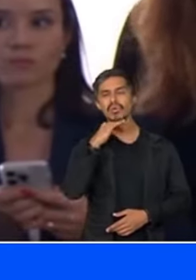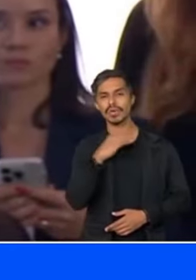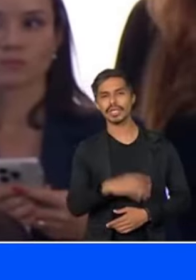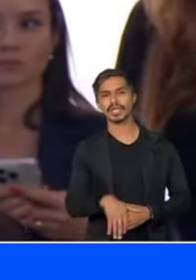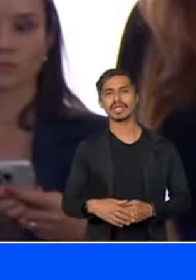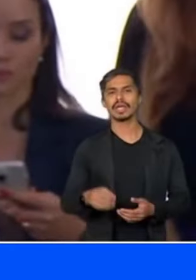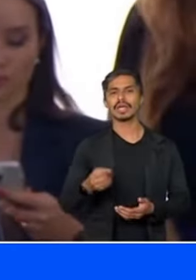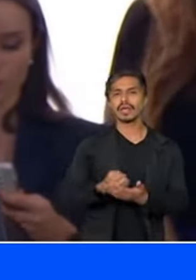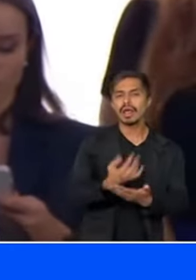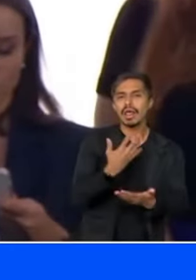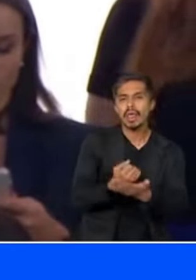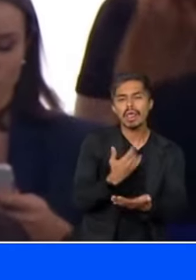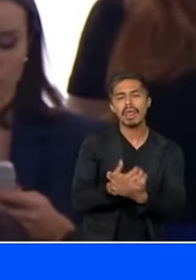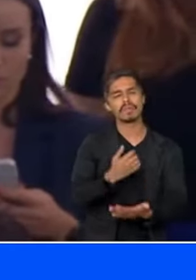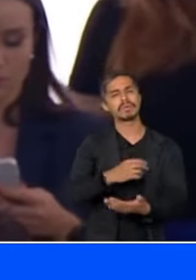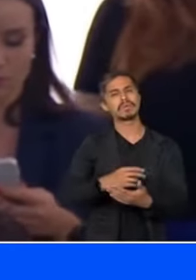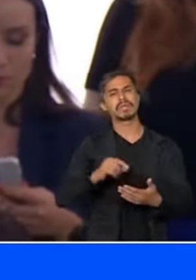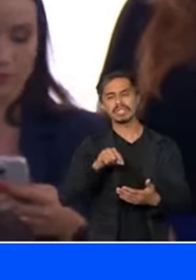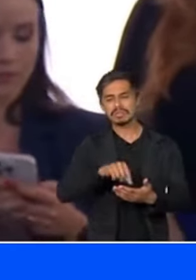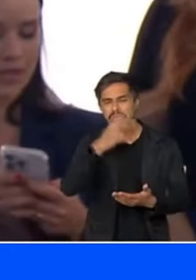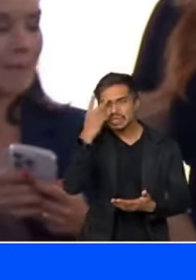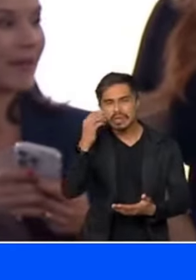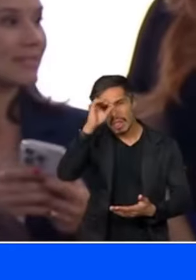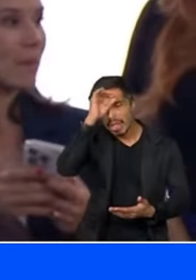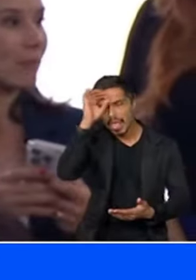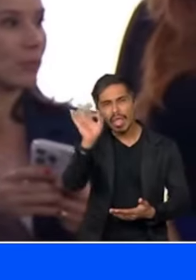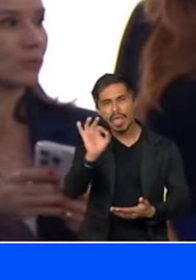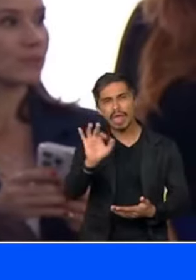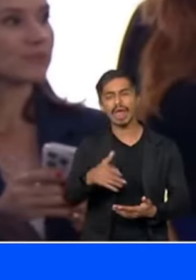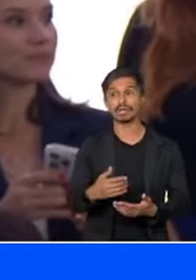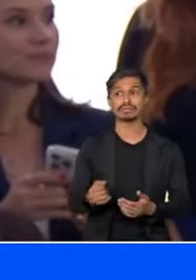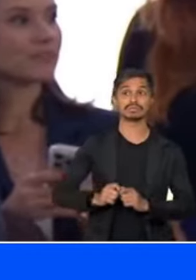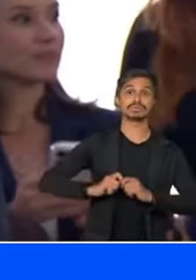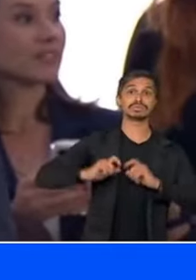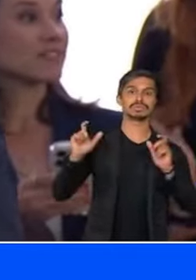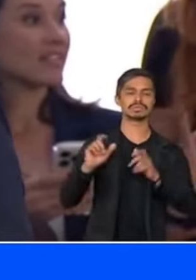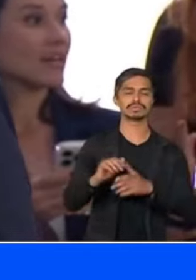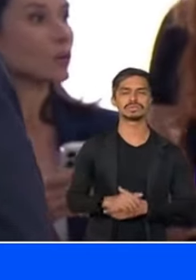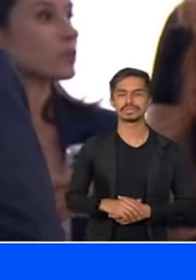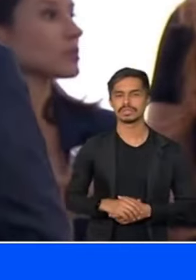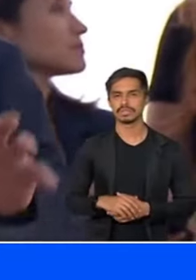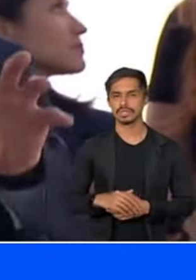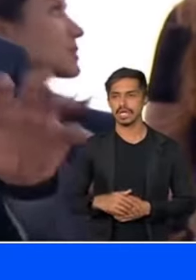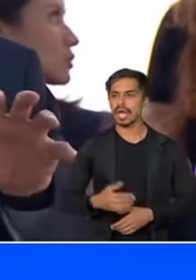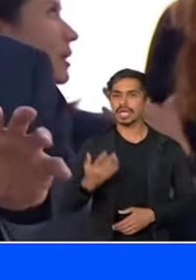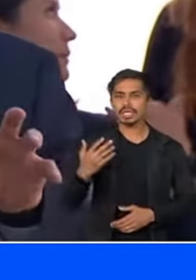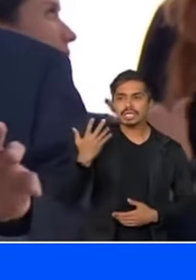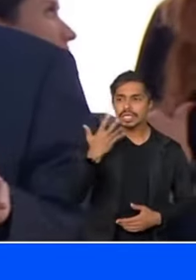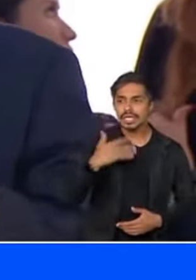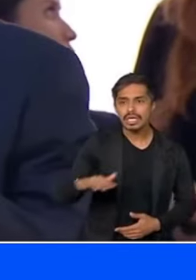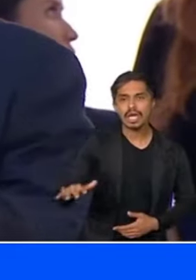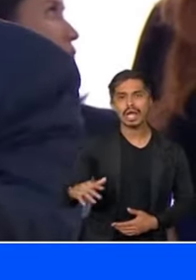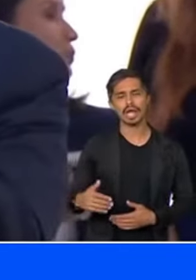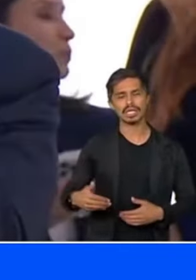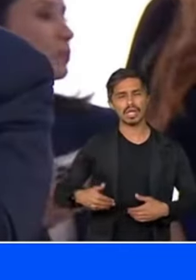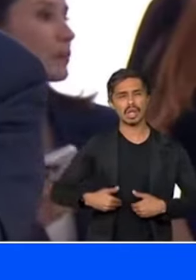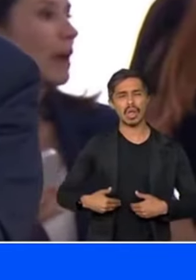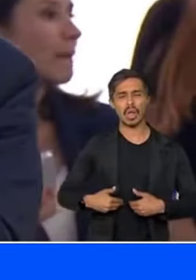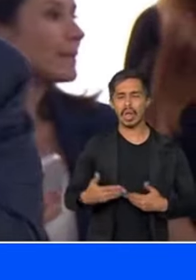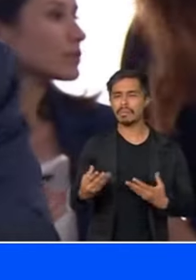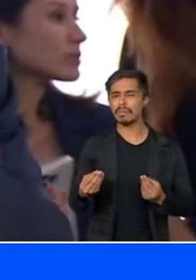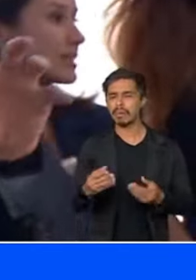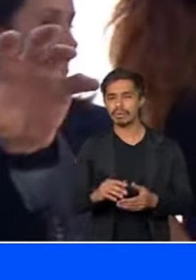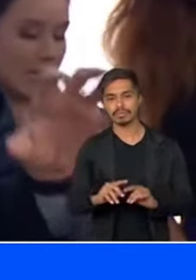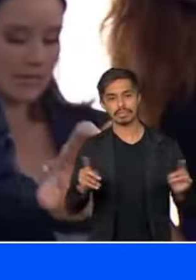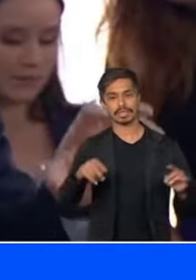alto As crianças muitas vezes não são nutridas como nós gostaríamos Mas é nesse lugar, através da